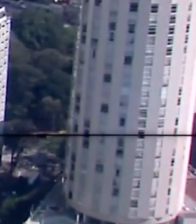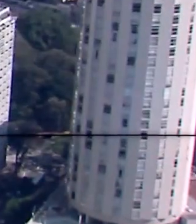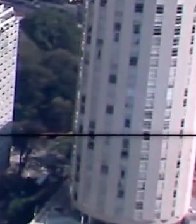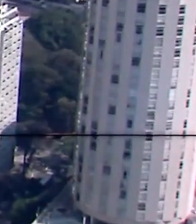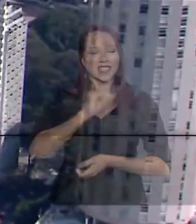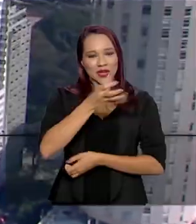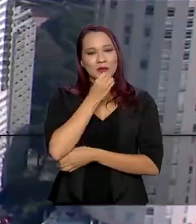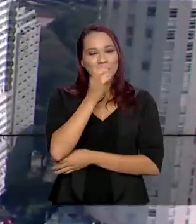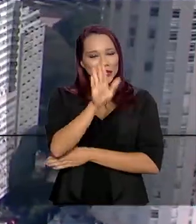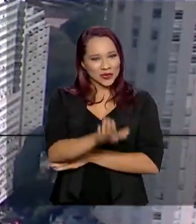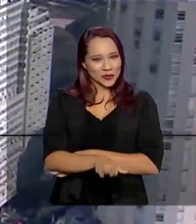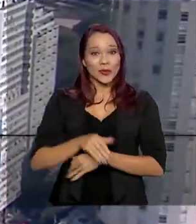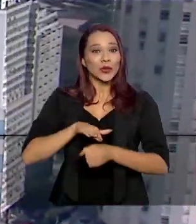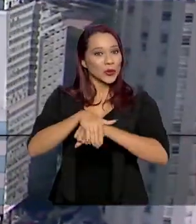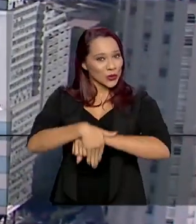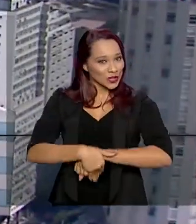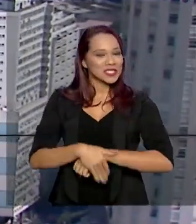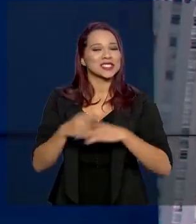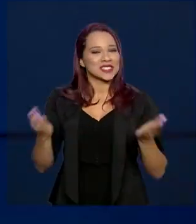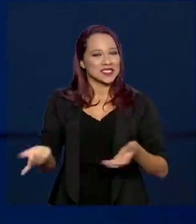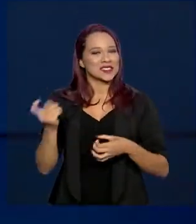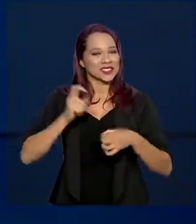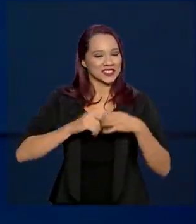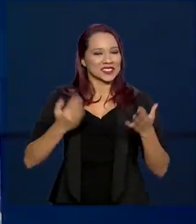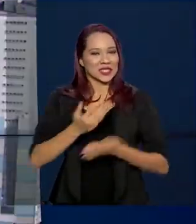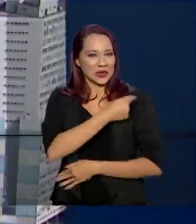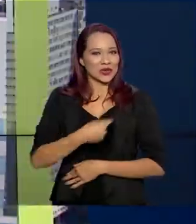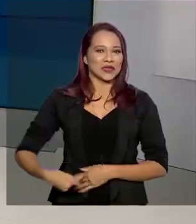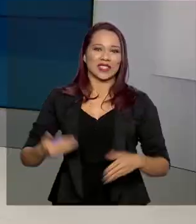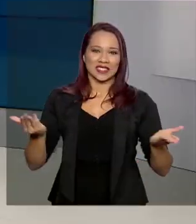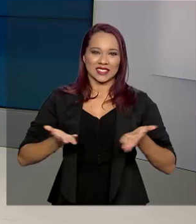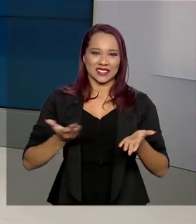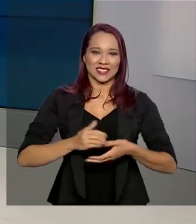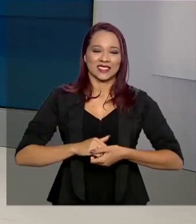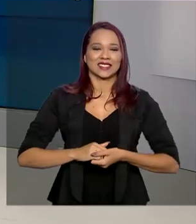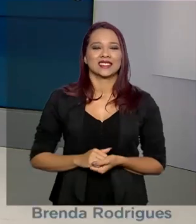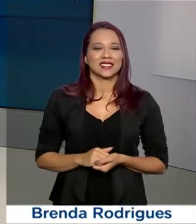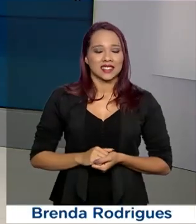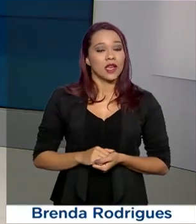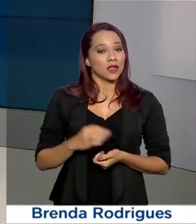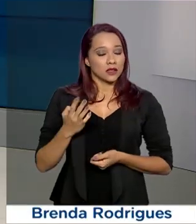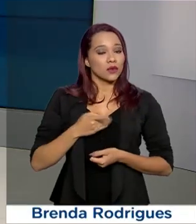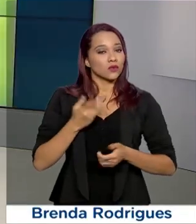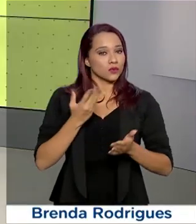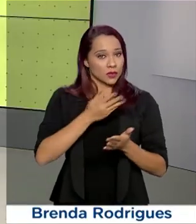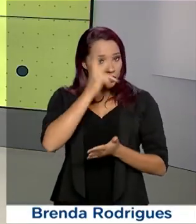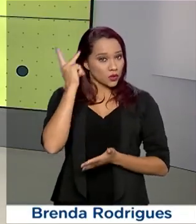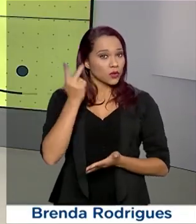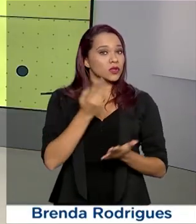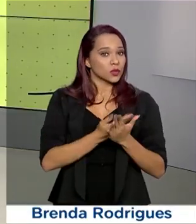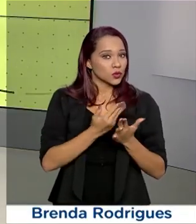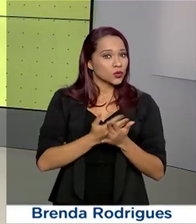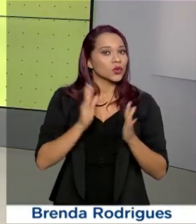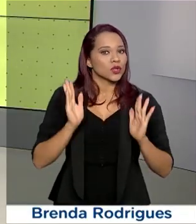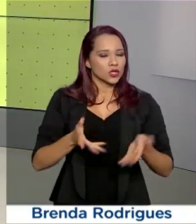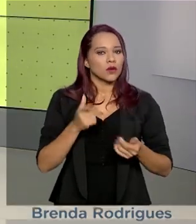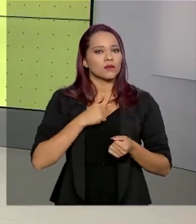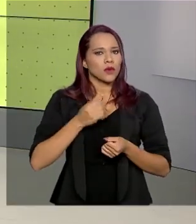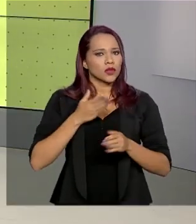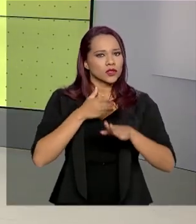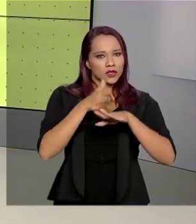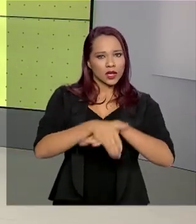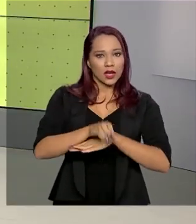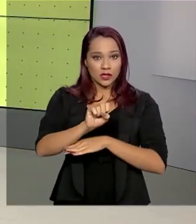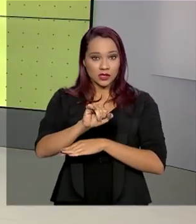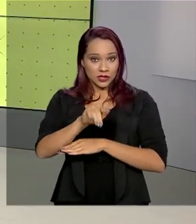Olá, boa noite. Já estamos de volta com o Governo Agora. Os estudantes já podem consultar na página do Sisu